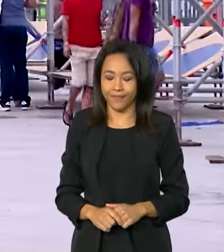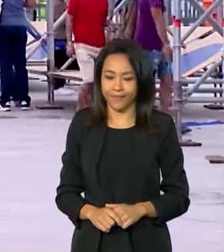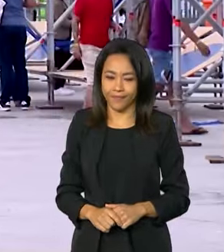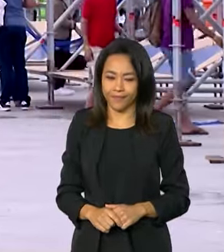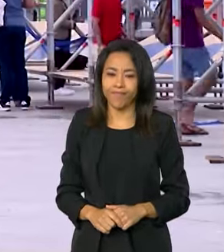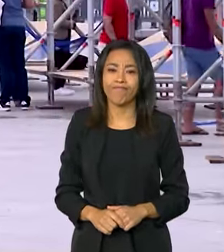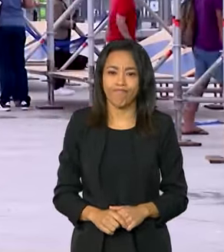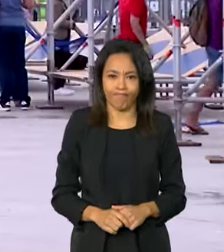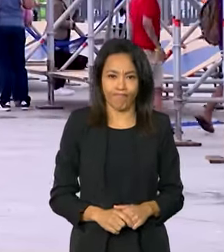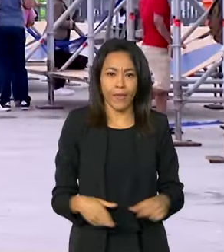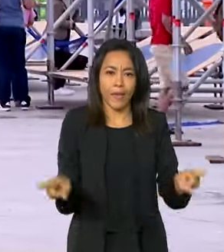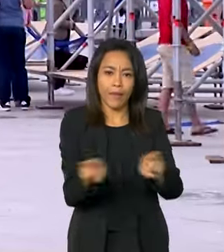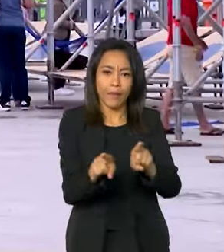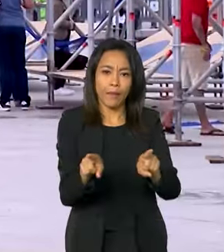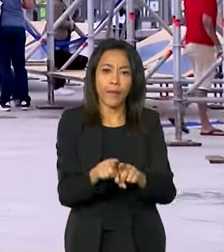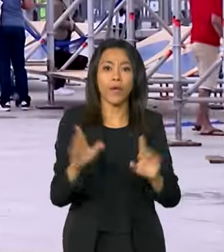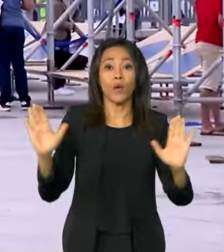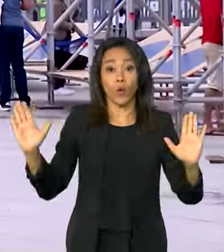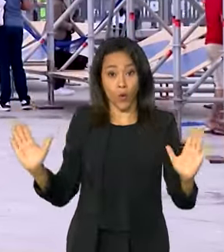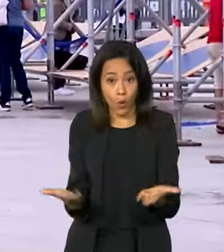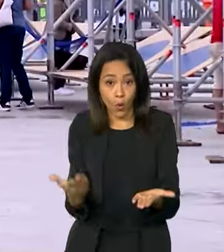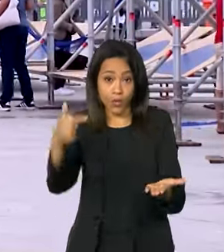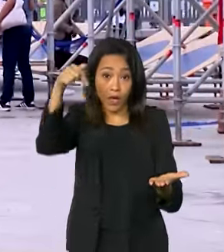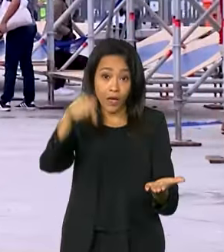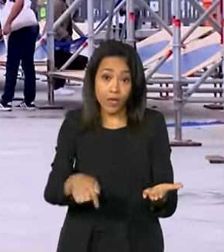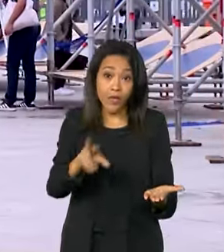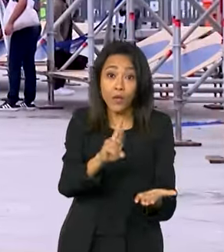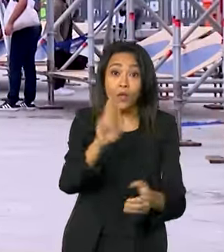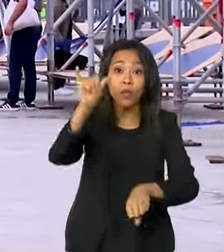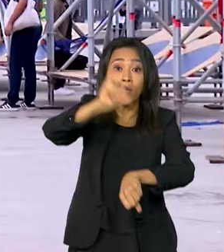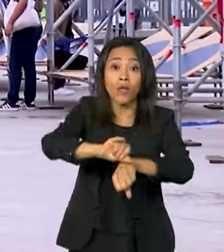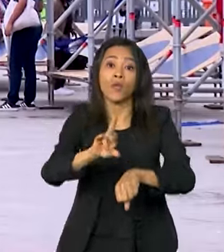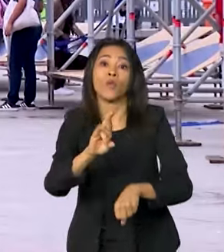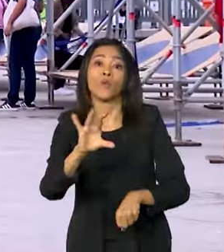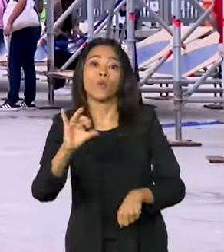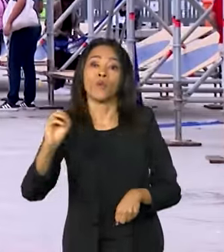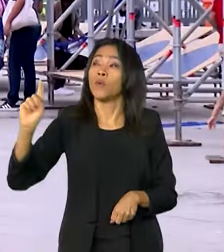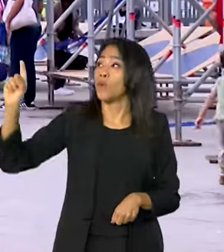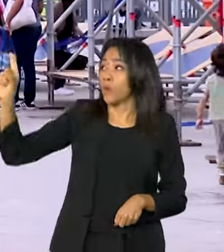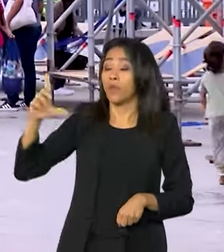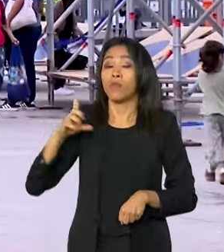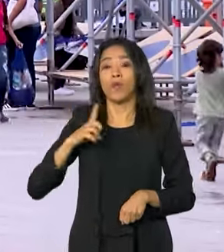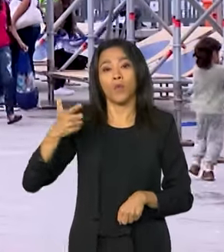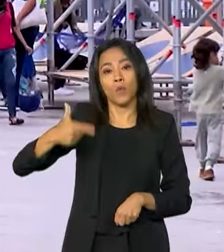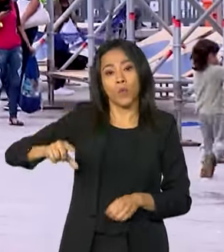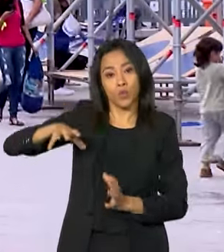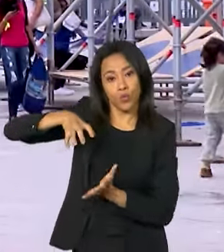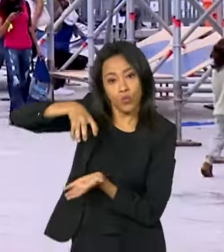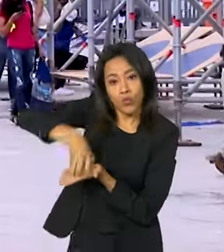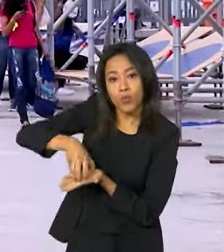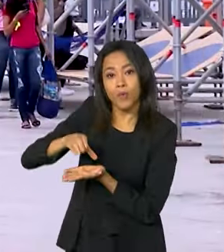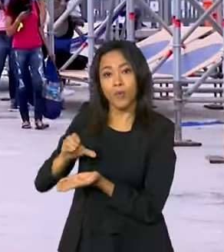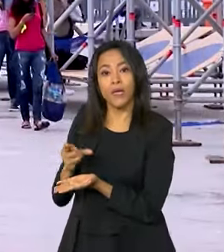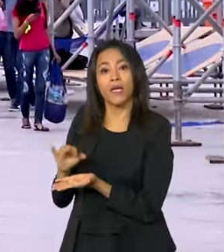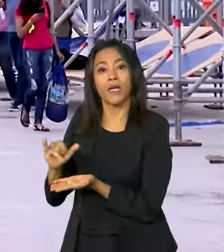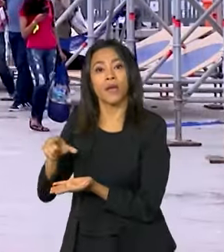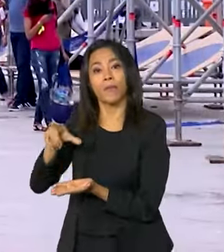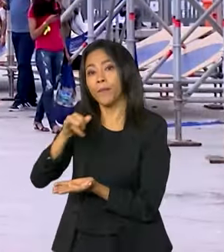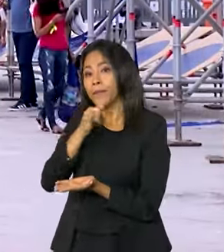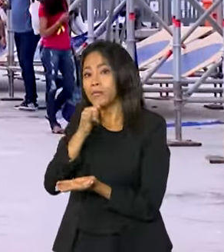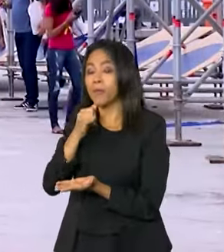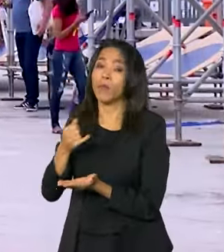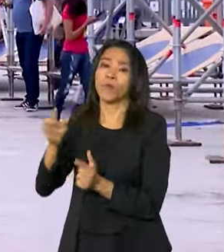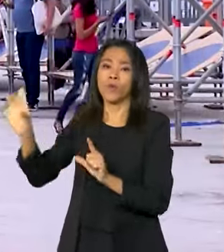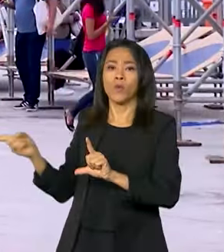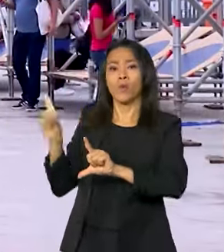Também hoje, aqui na região do Pierre Mauá, começa o Cria G20. Vão participar do evento nomes como o criador